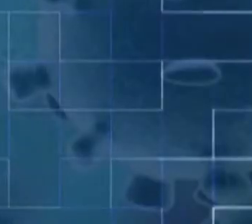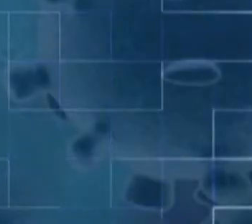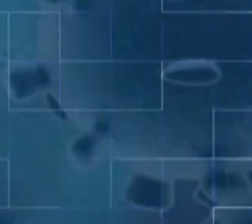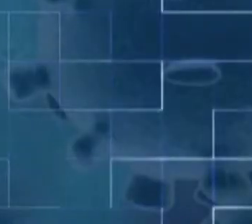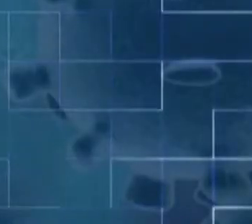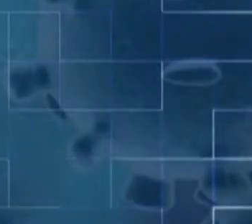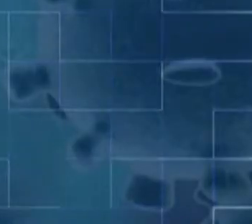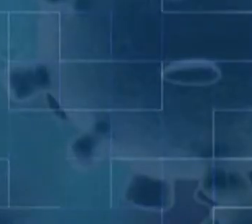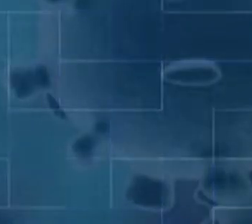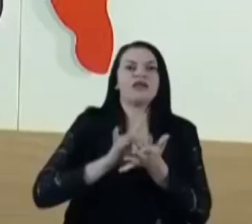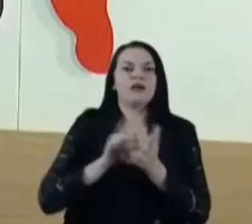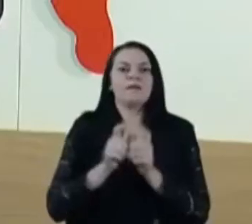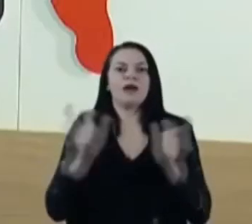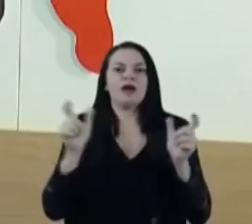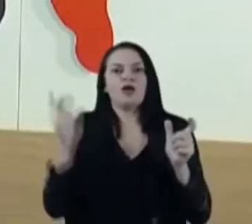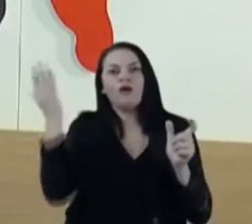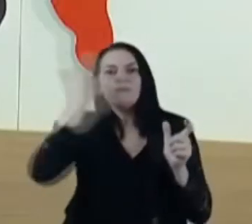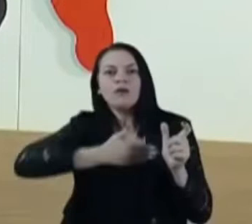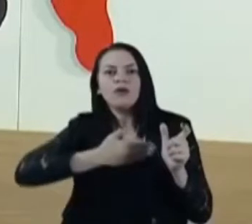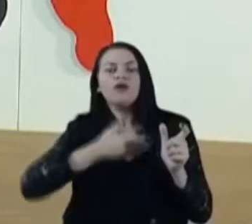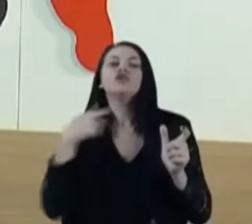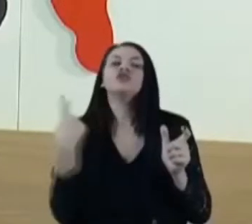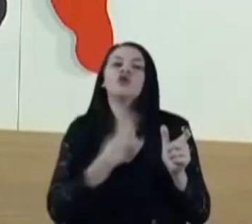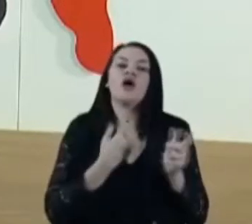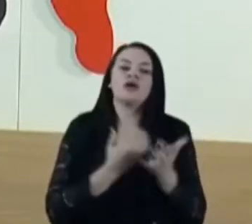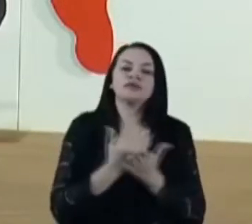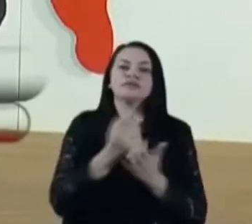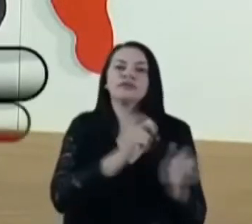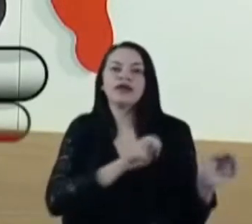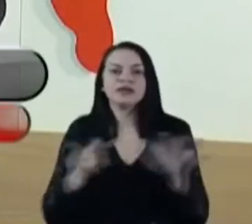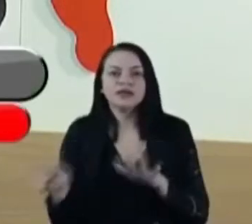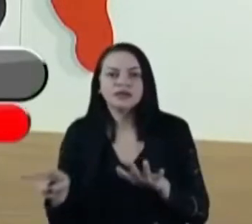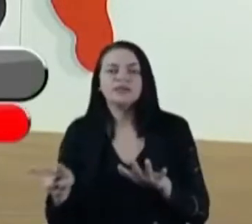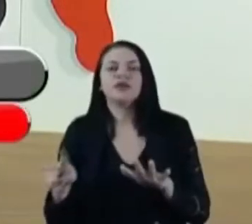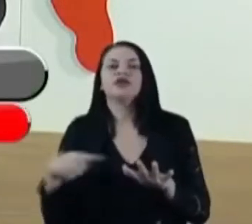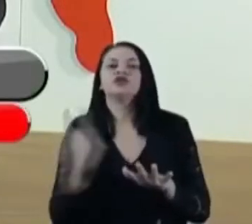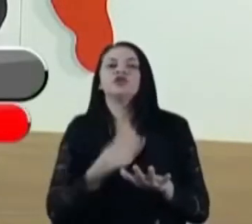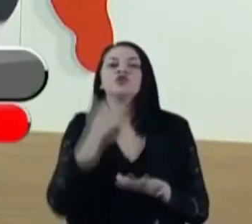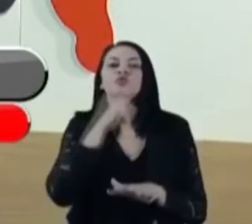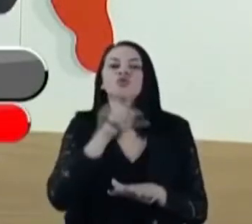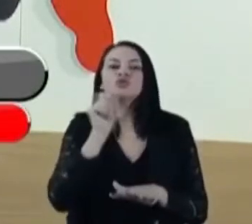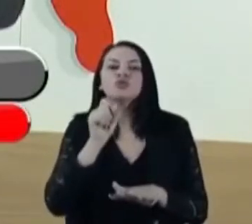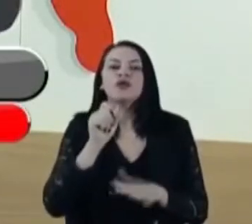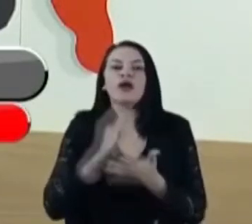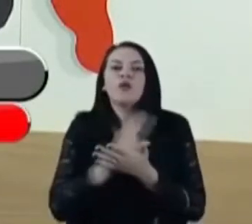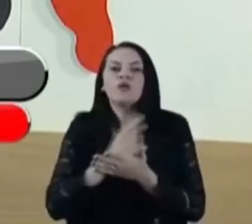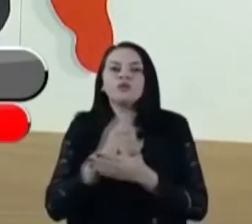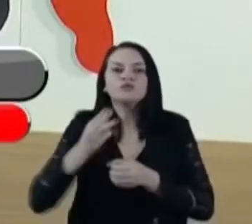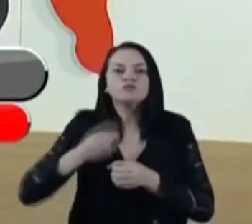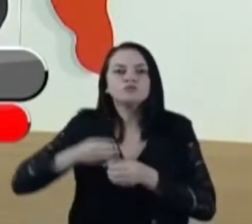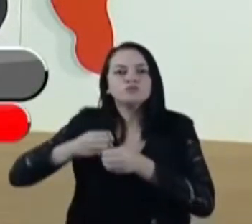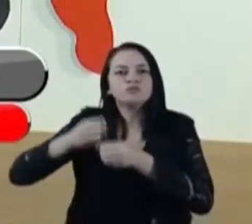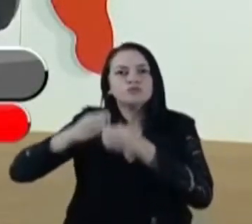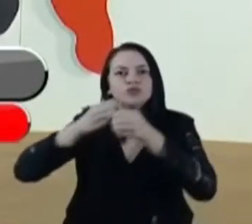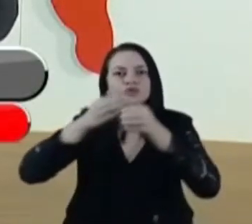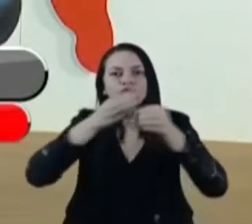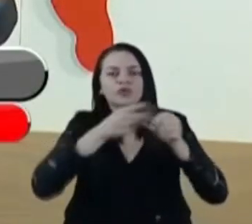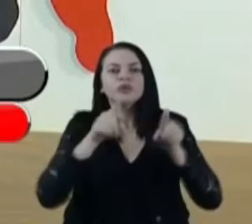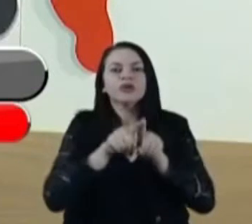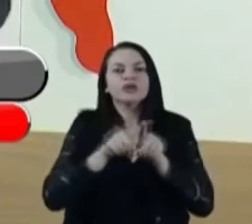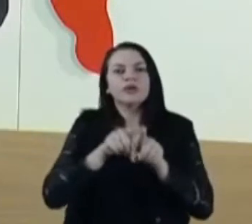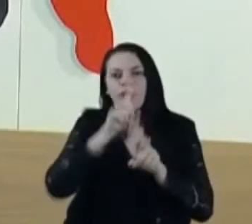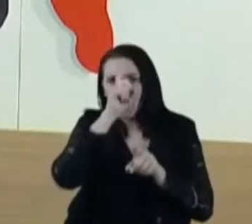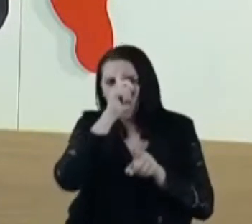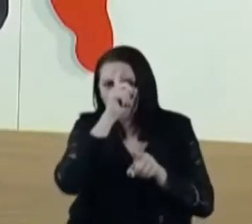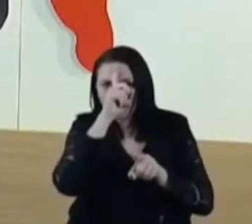Novos testes. Estamos, nesta semana, descentralizando aos municípios e aos